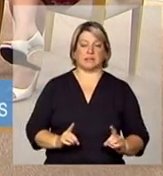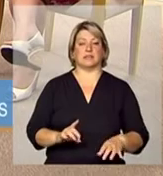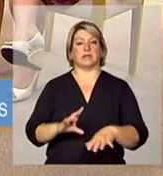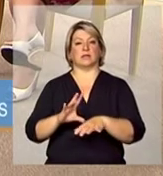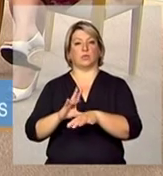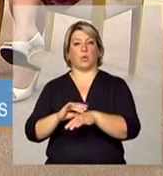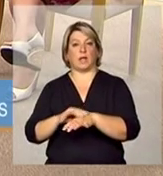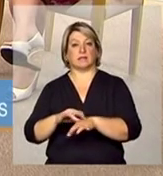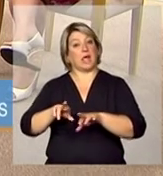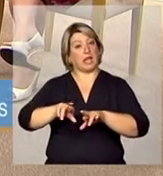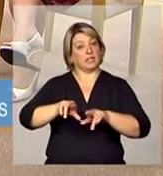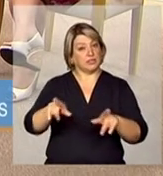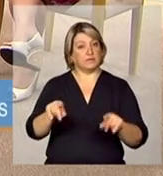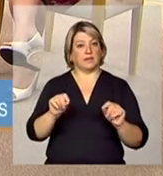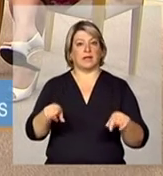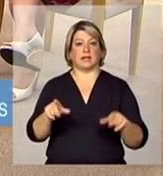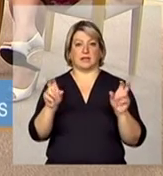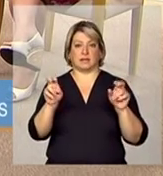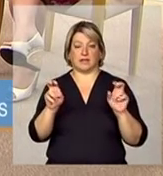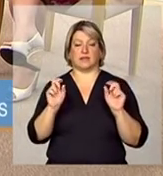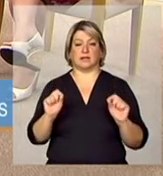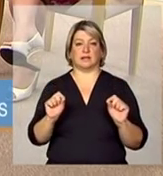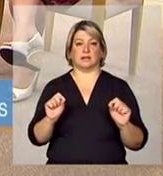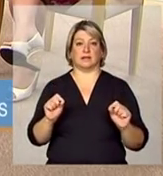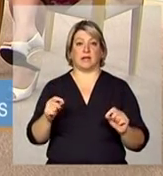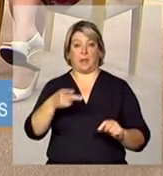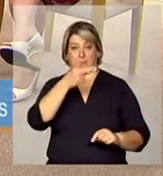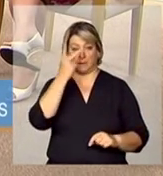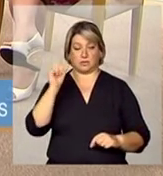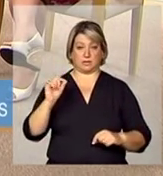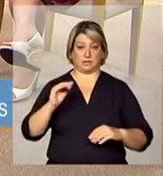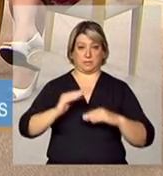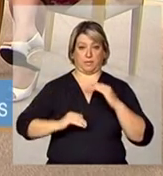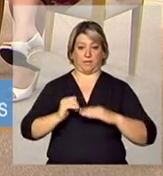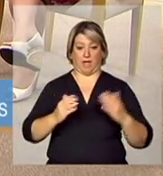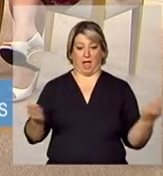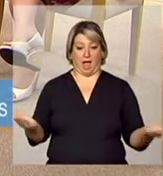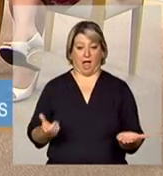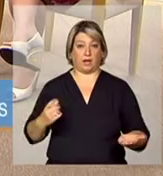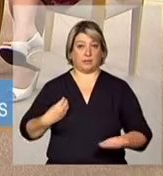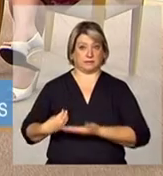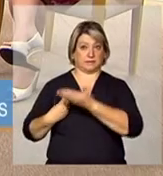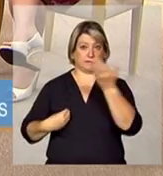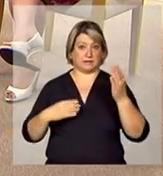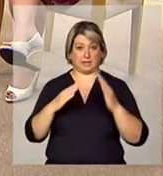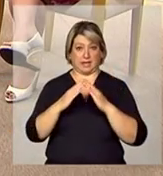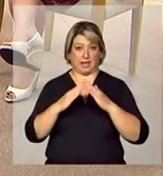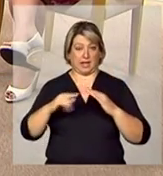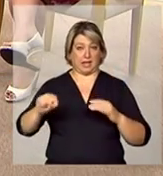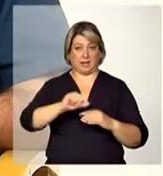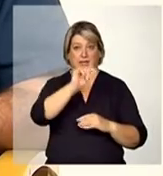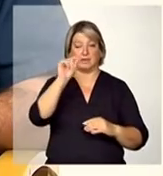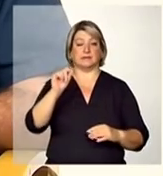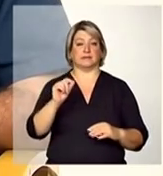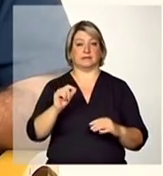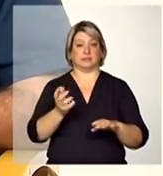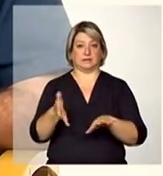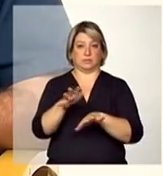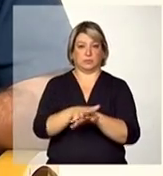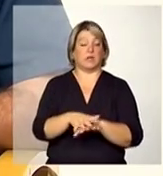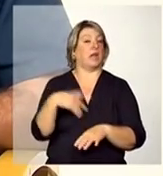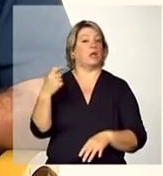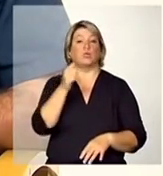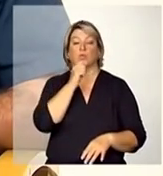estão atuando na residência inclusiva eles não estão necessariamente capacitados para atender essa demanda a gente tem todo um serviço